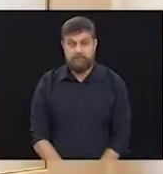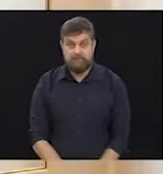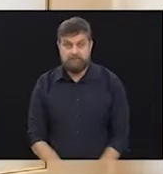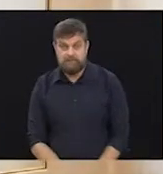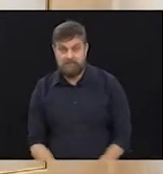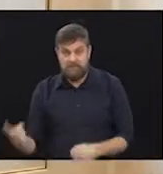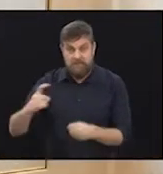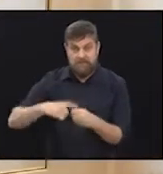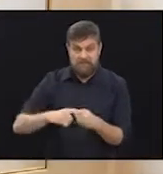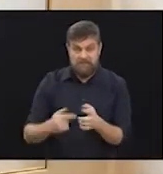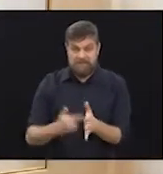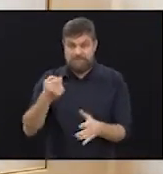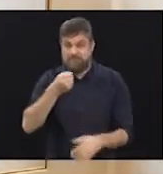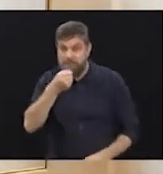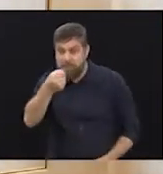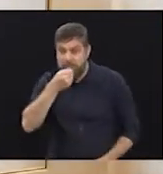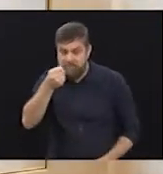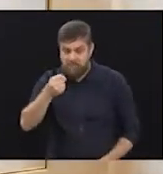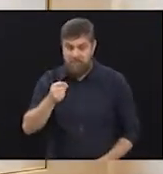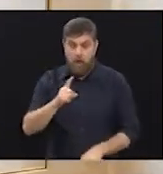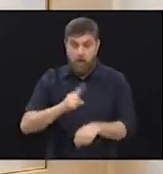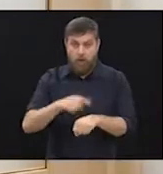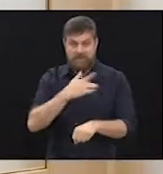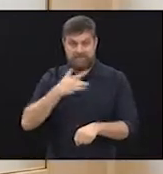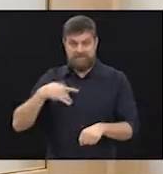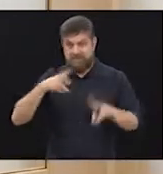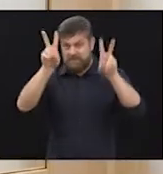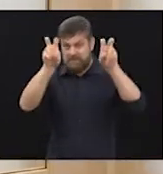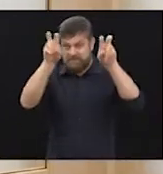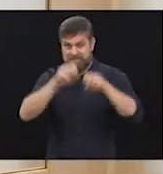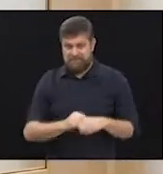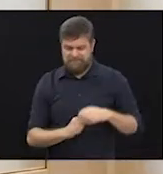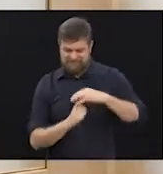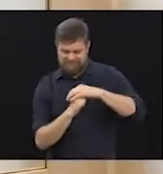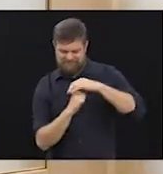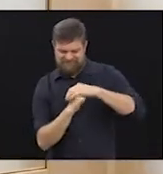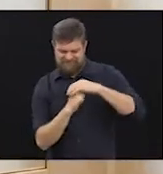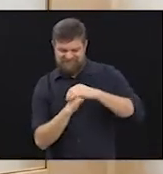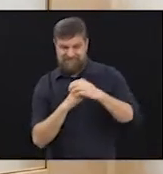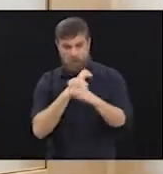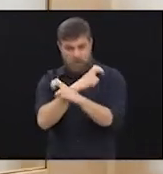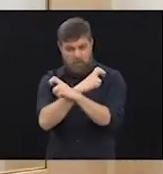Bom, estamos no segundo bloco do Momento Saúde, que hoje está falando sobre artrites,